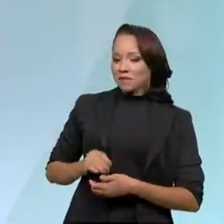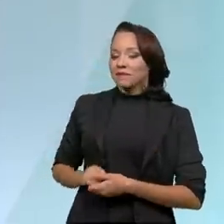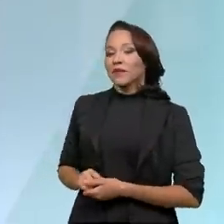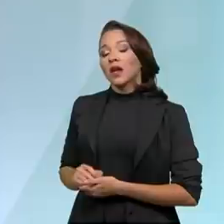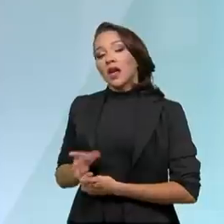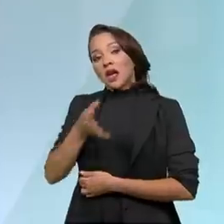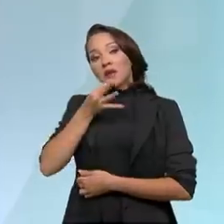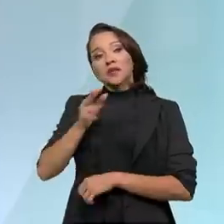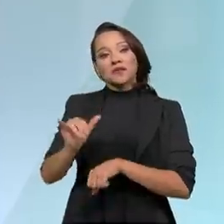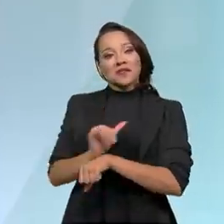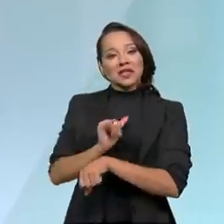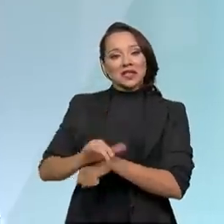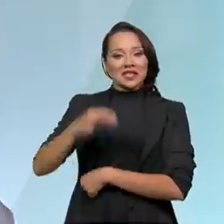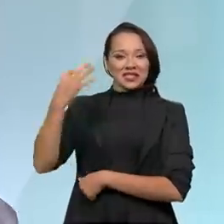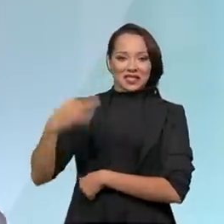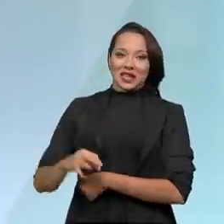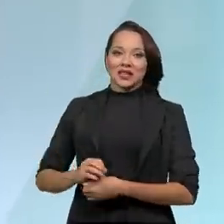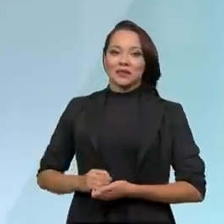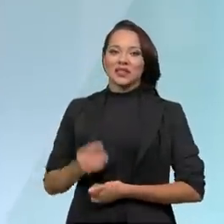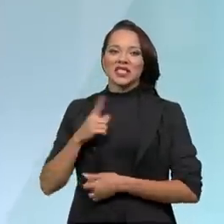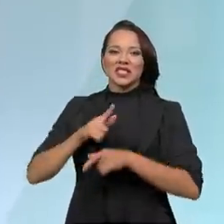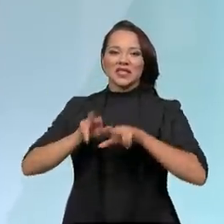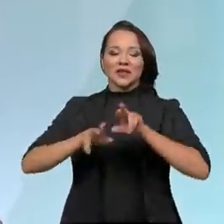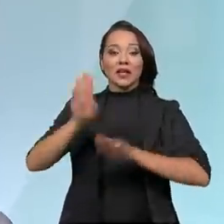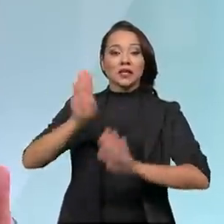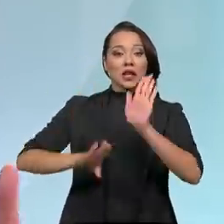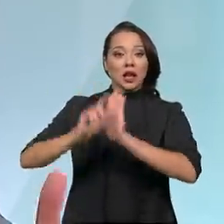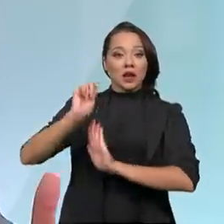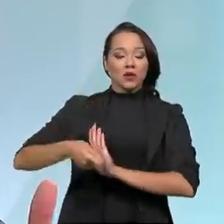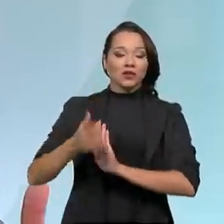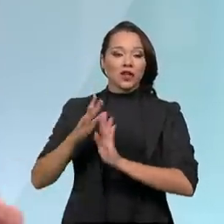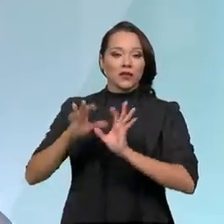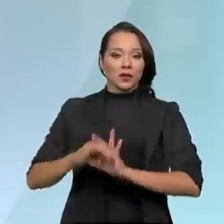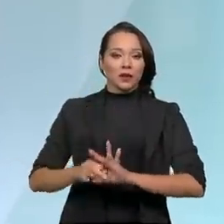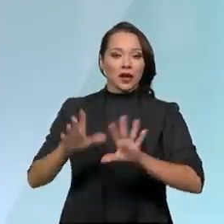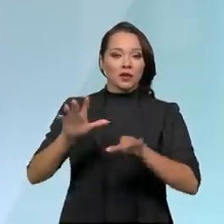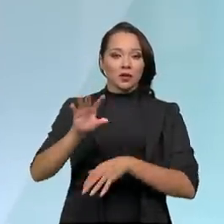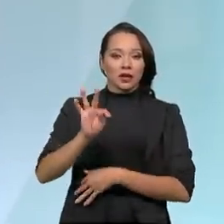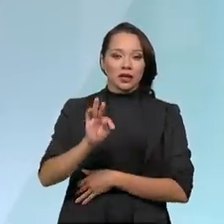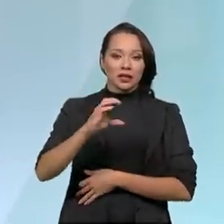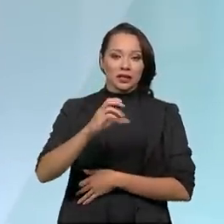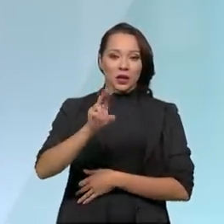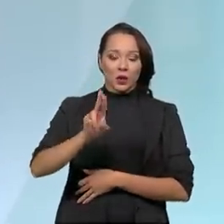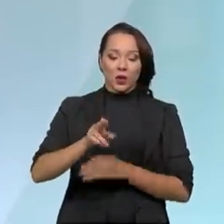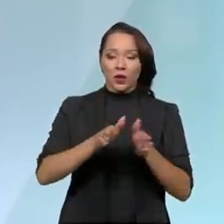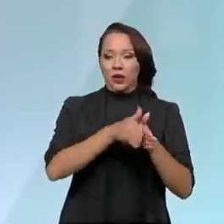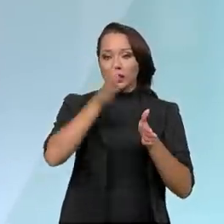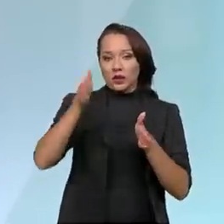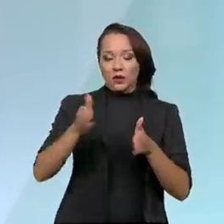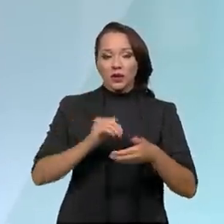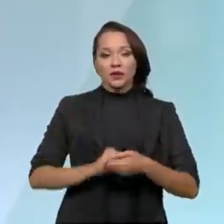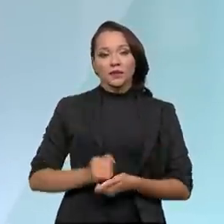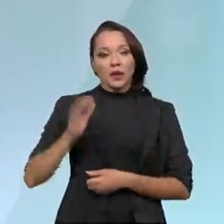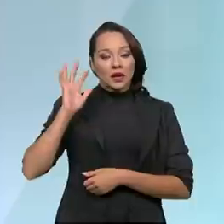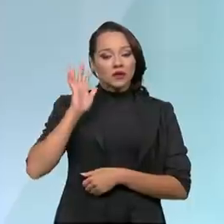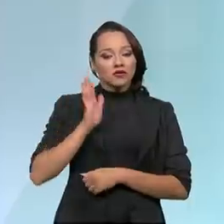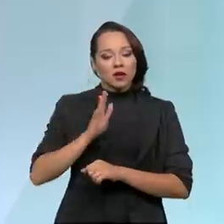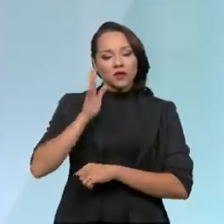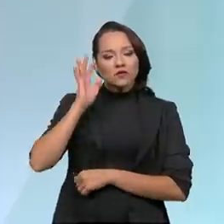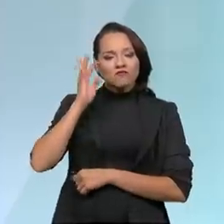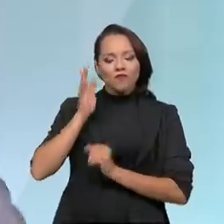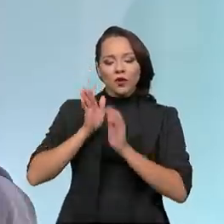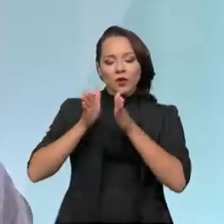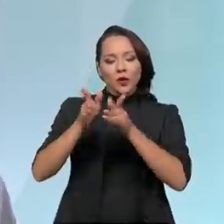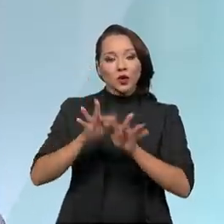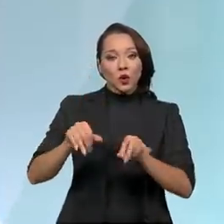foi uma estratégia acertada. gente tinha vários leilões que foram liberados pelo Tribunal de Contas da União em sequência. Resolvemos concentrar tudo